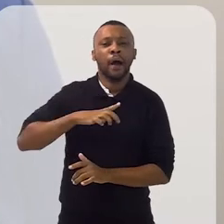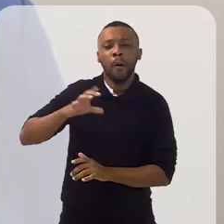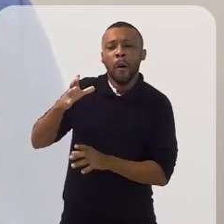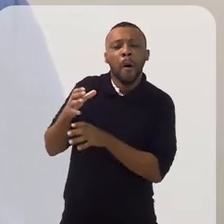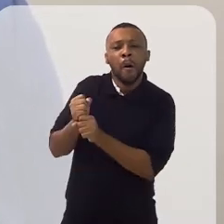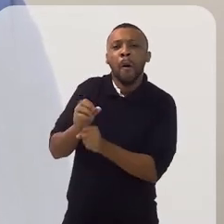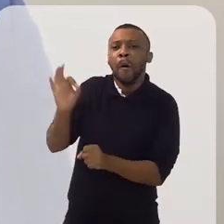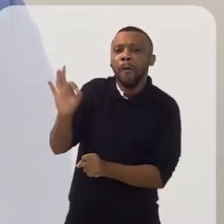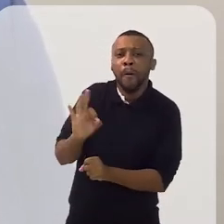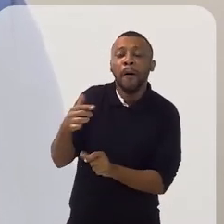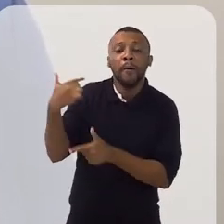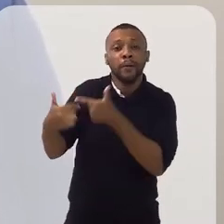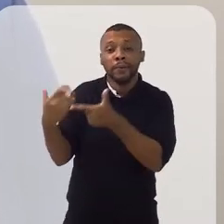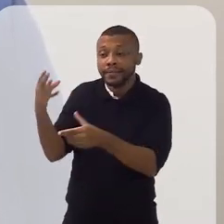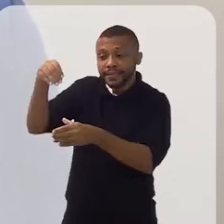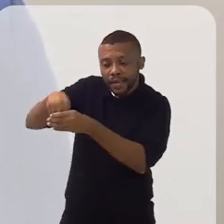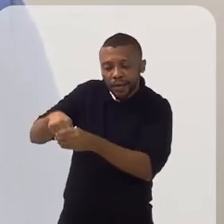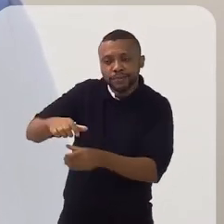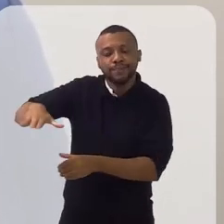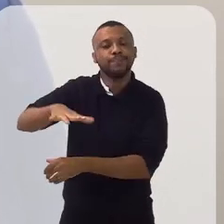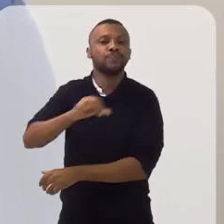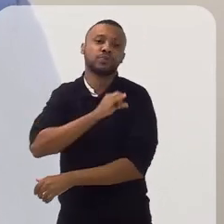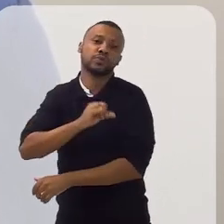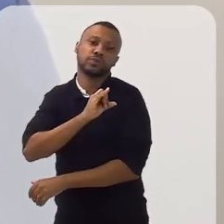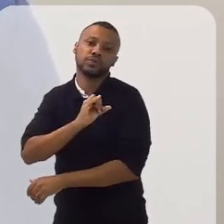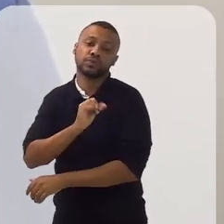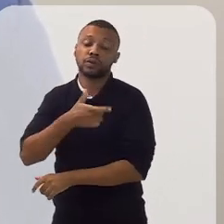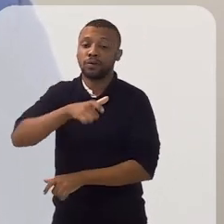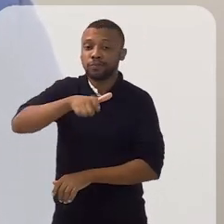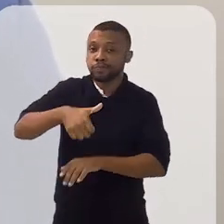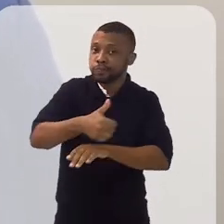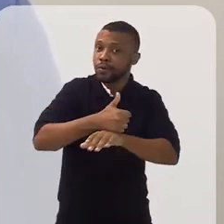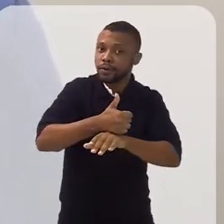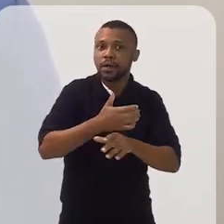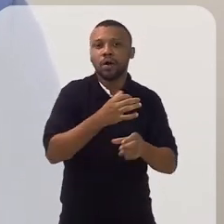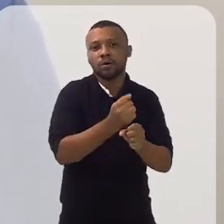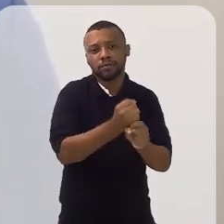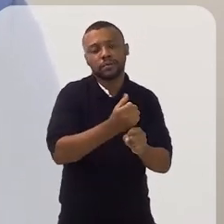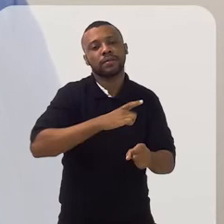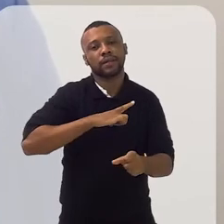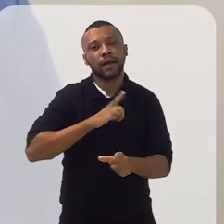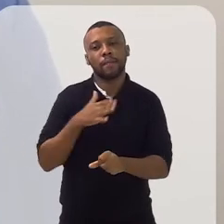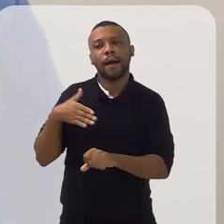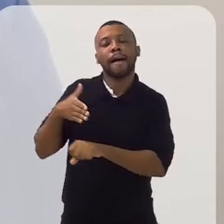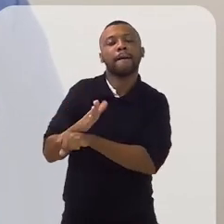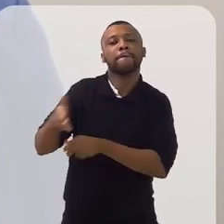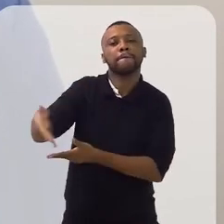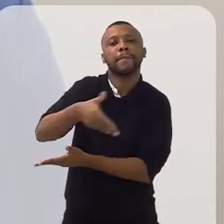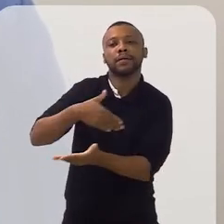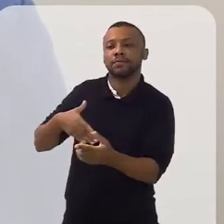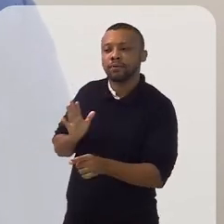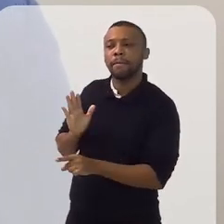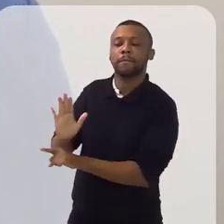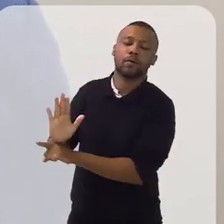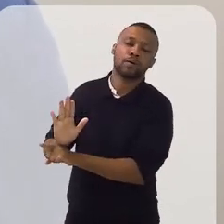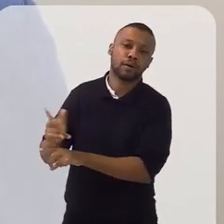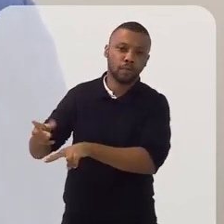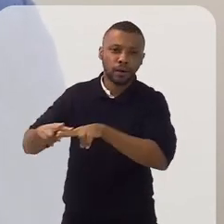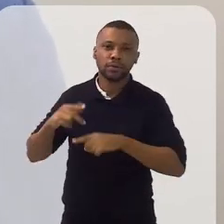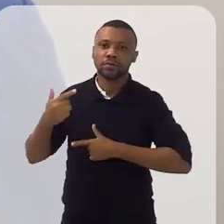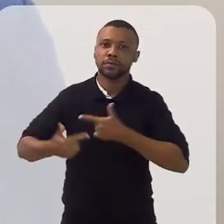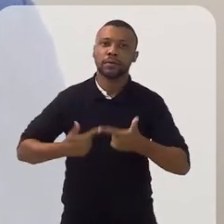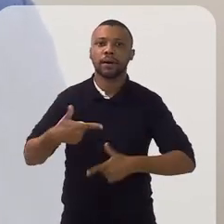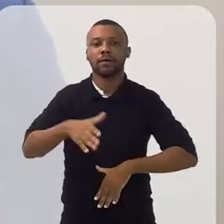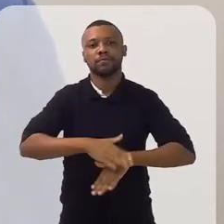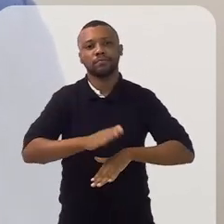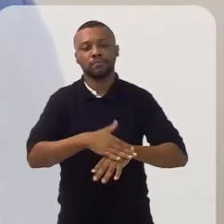possuem fundos. Então tem todo um trabalho também a ser feito internamente e que aí os contadores também têm uma participação por conta do trabalho